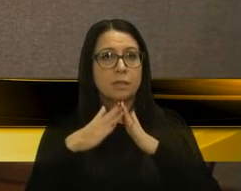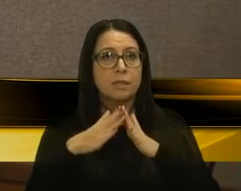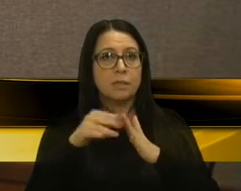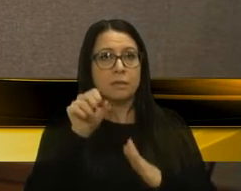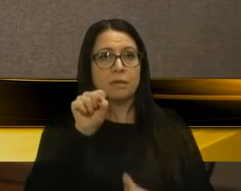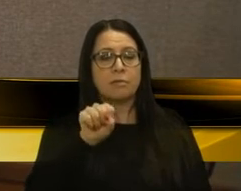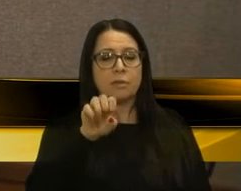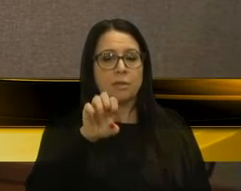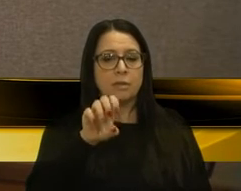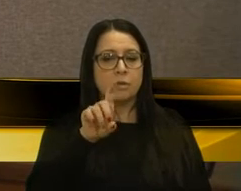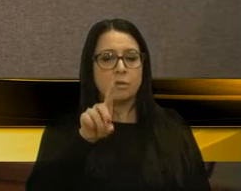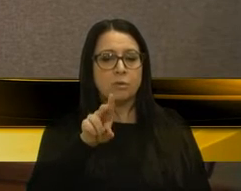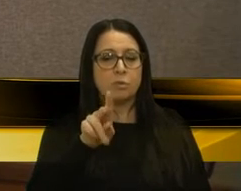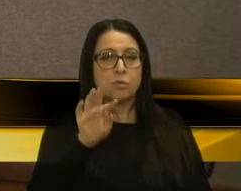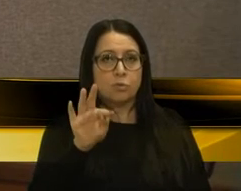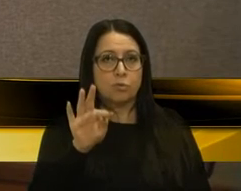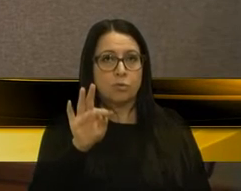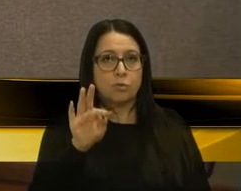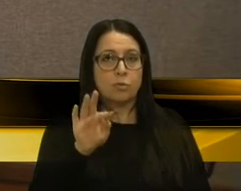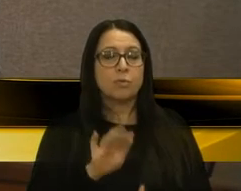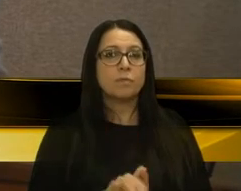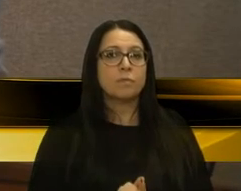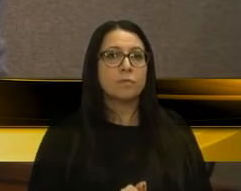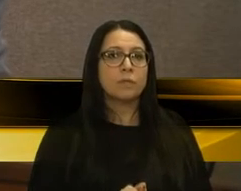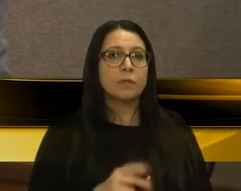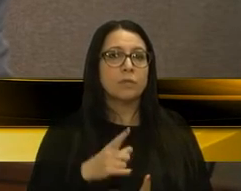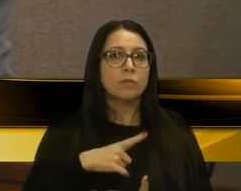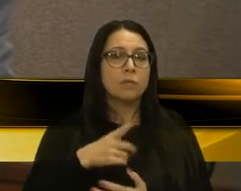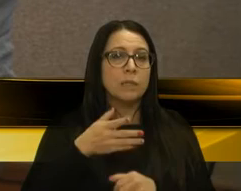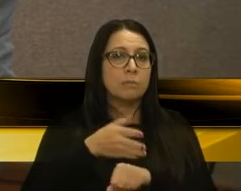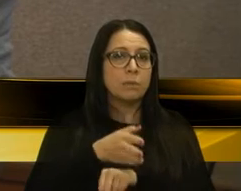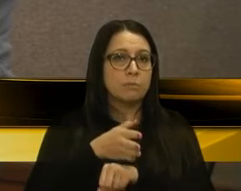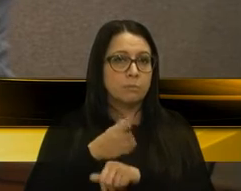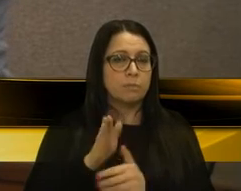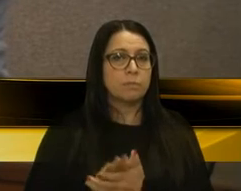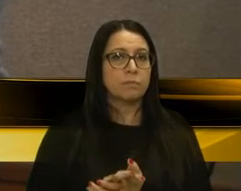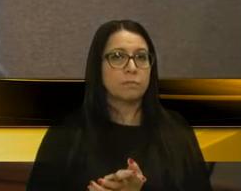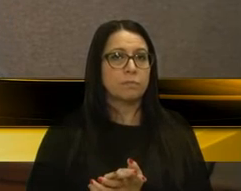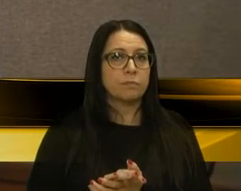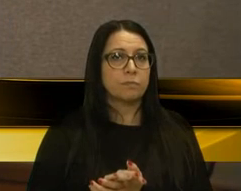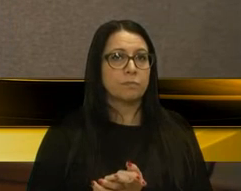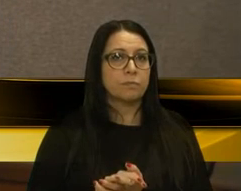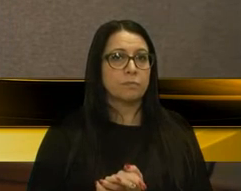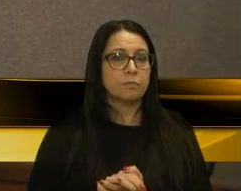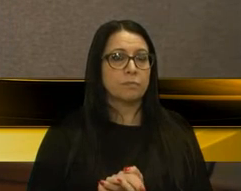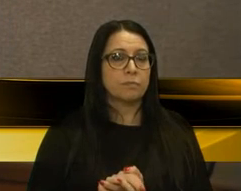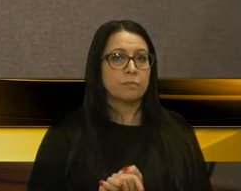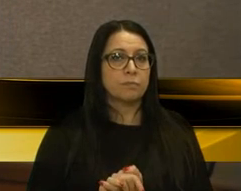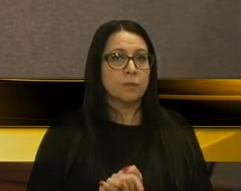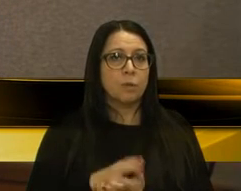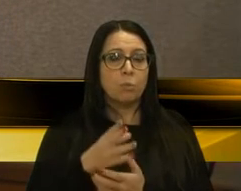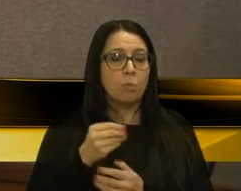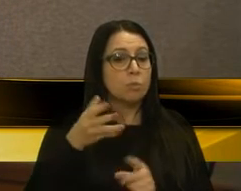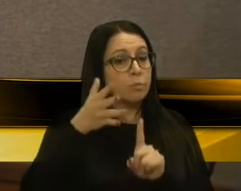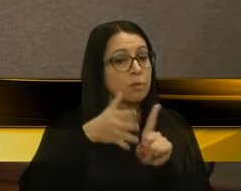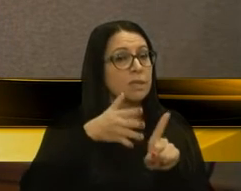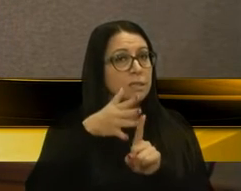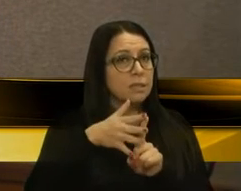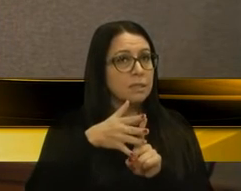onde tivemos uma participação excepcional de palestrantes, prata da casa,